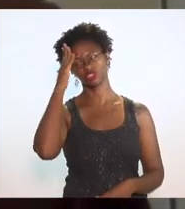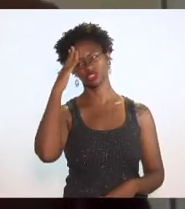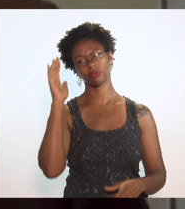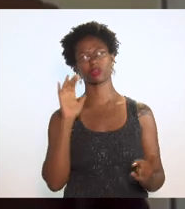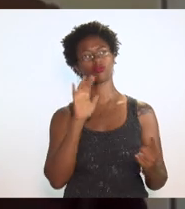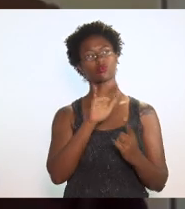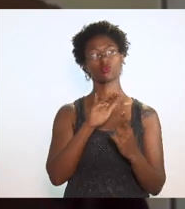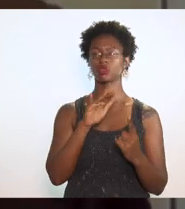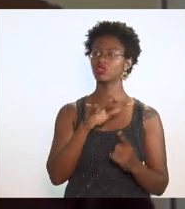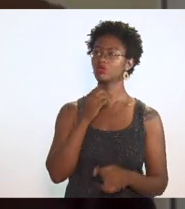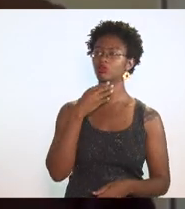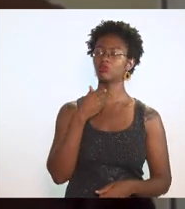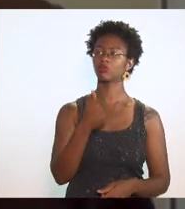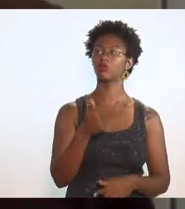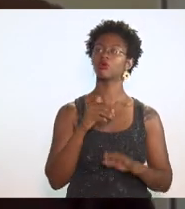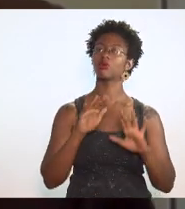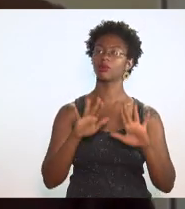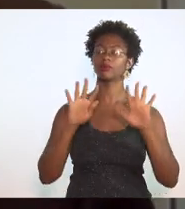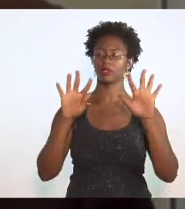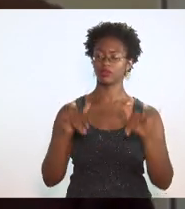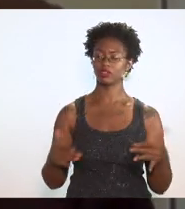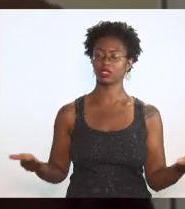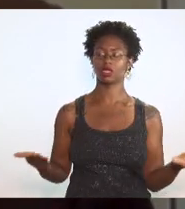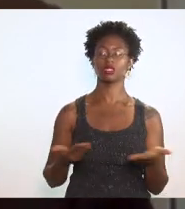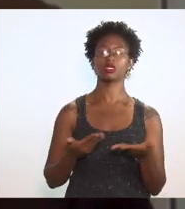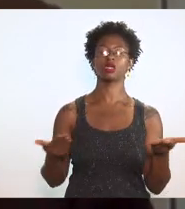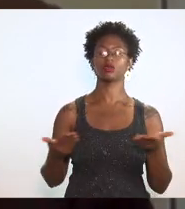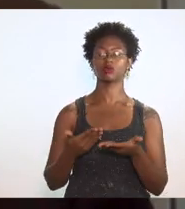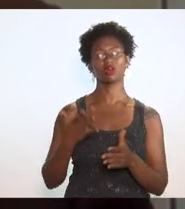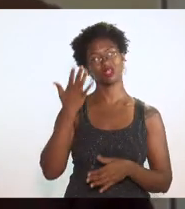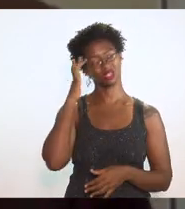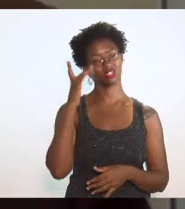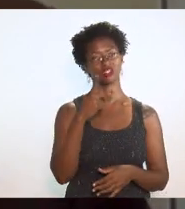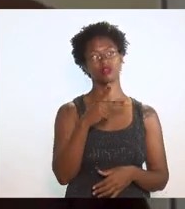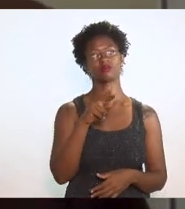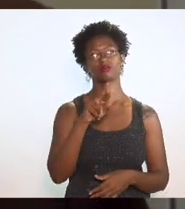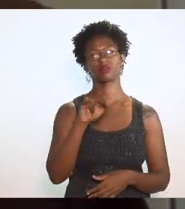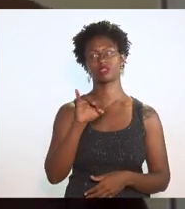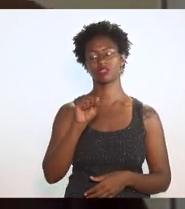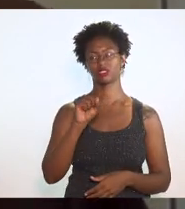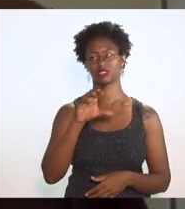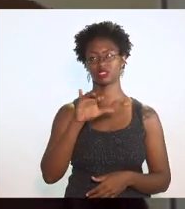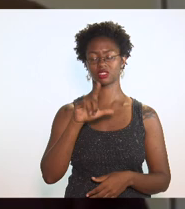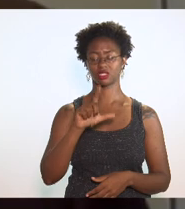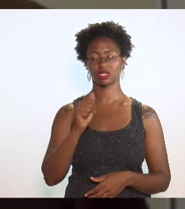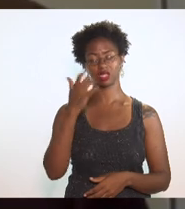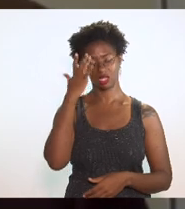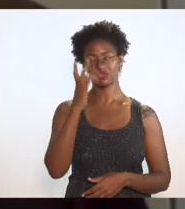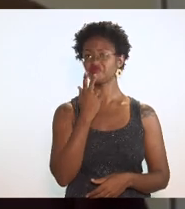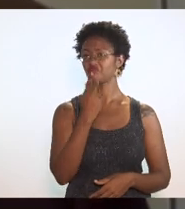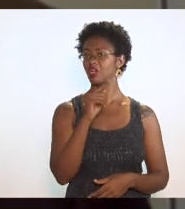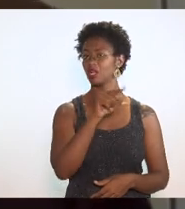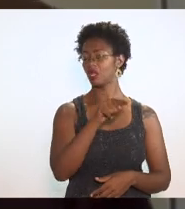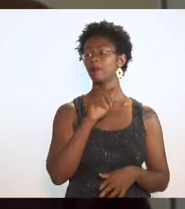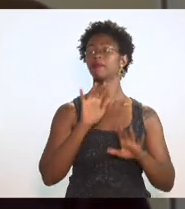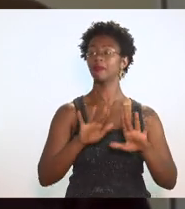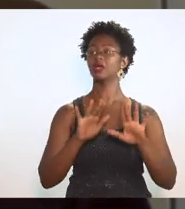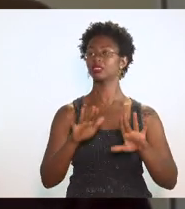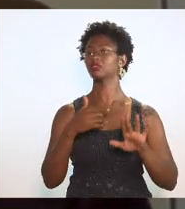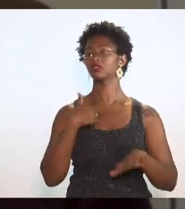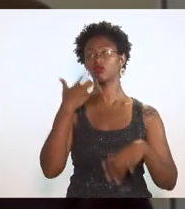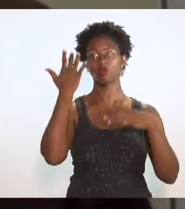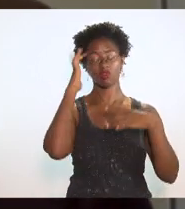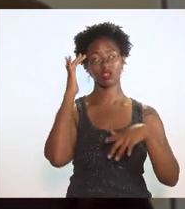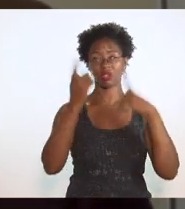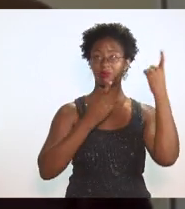positivos, e aí para finalizar, eu acho que a Priscila deve tratar disso, mas a gente tem com uma certa preocupação a questão